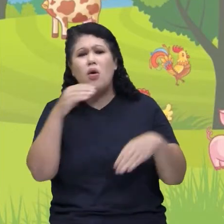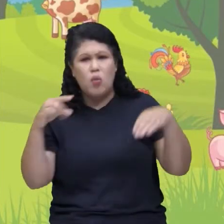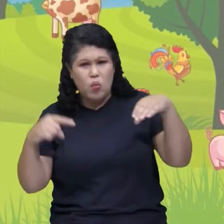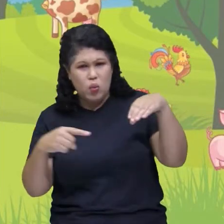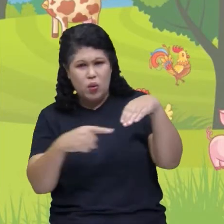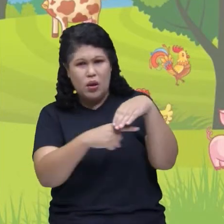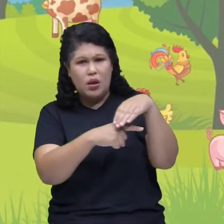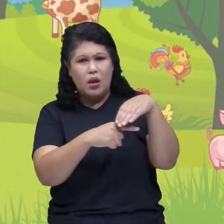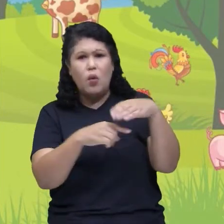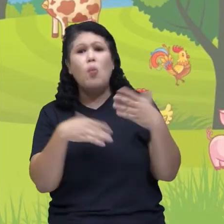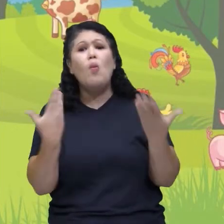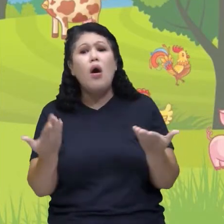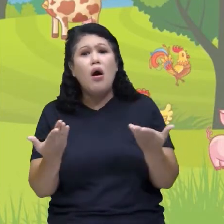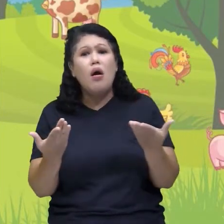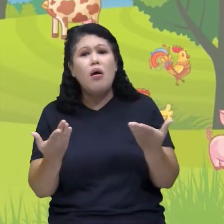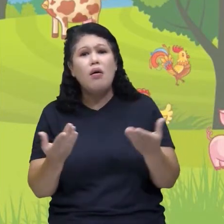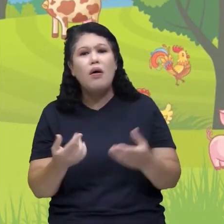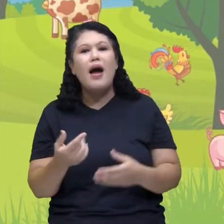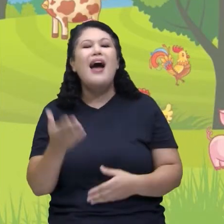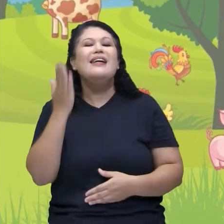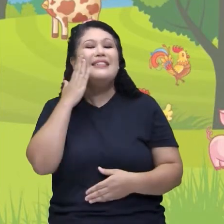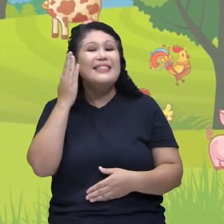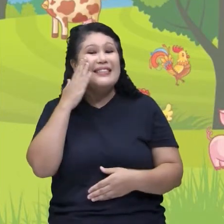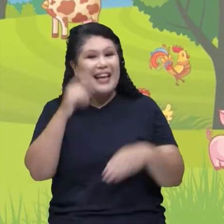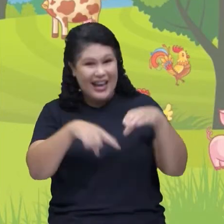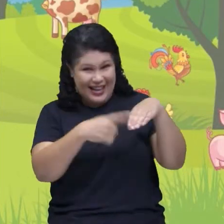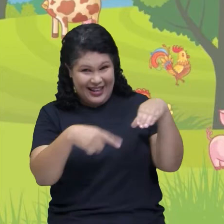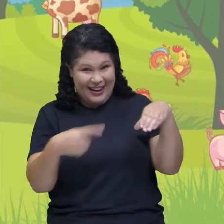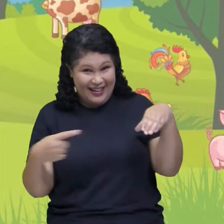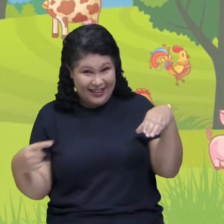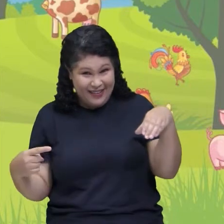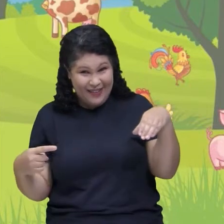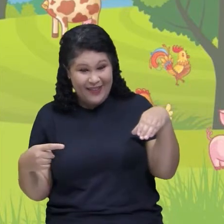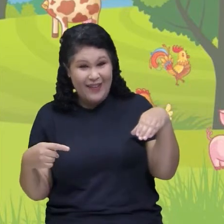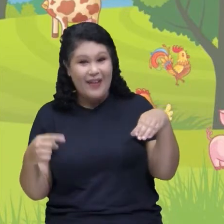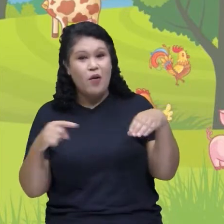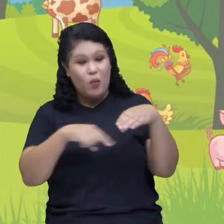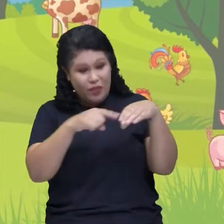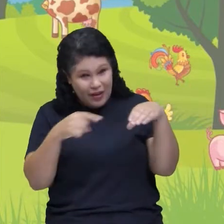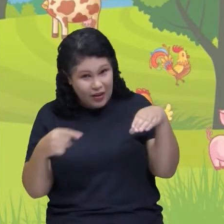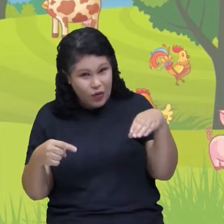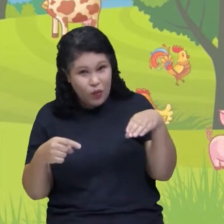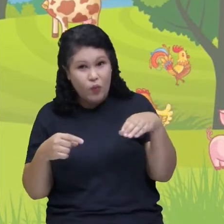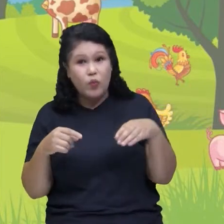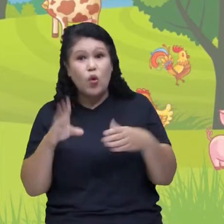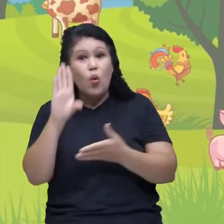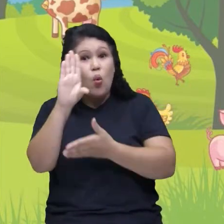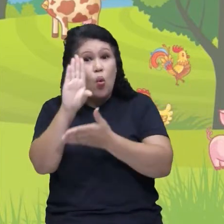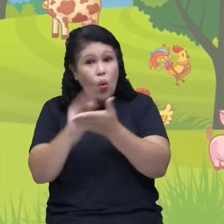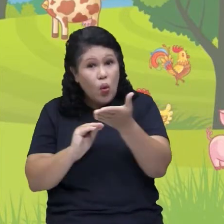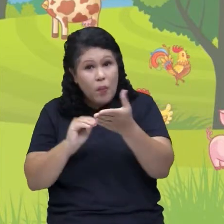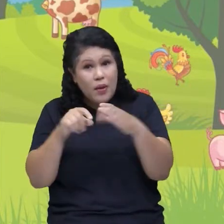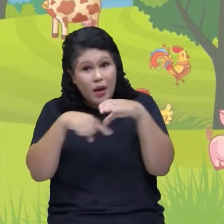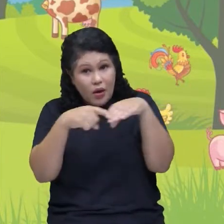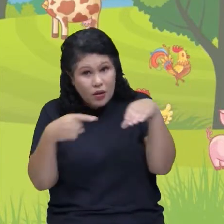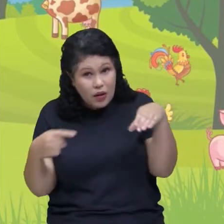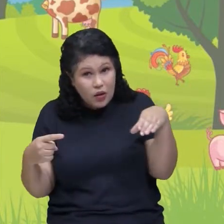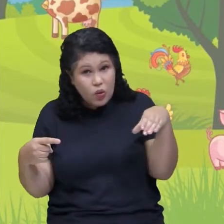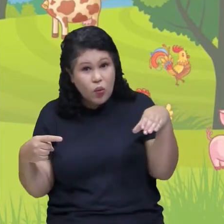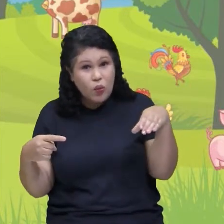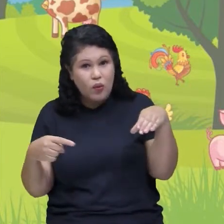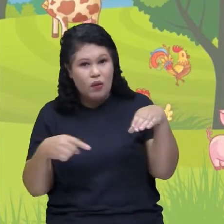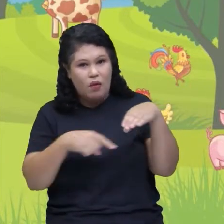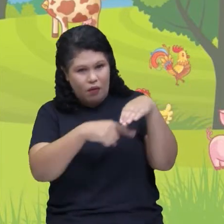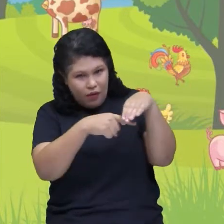Hum! Já sei! O tatu! O tatu entra na toca. Vamos fazer. Igual o tatu. Tem que se abaixar bem abaixadinho.